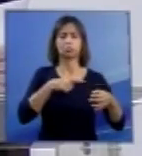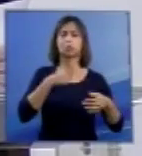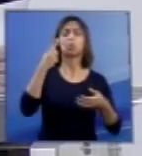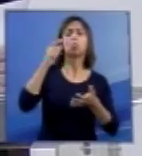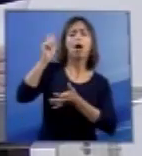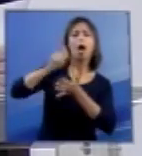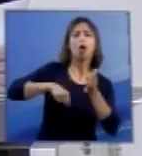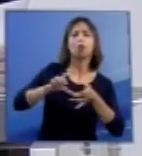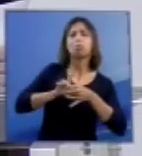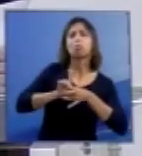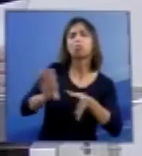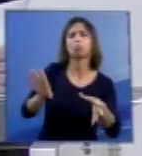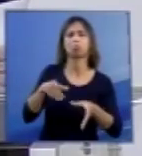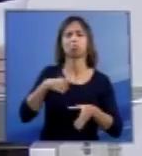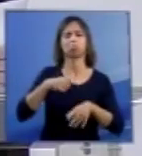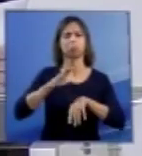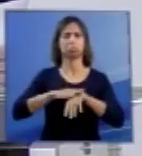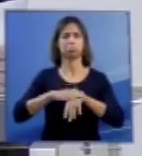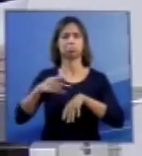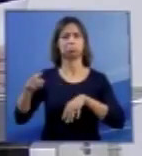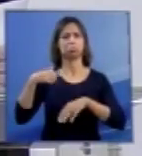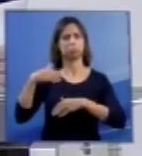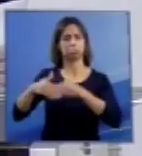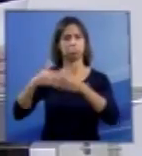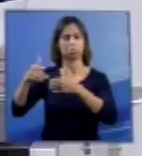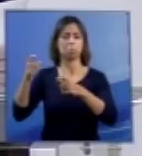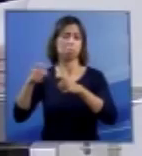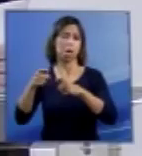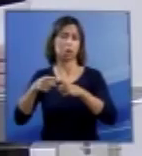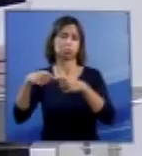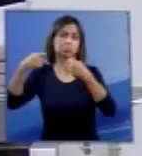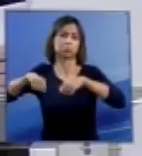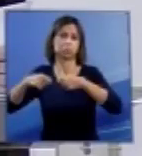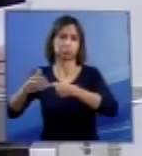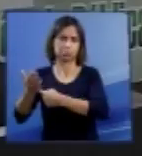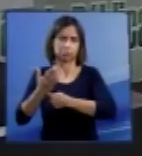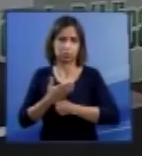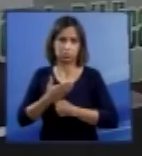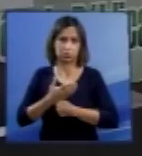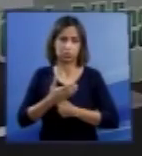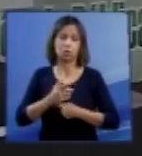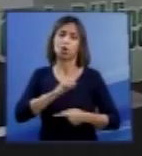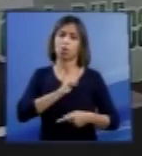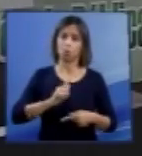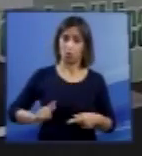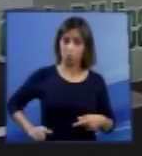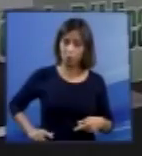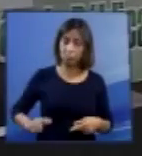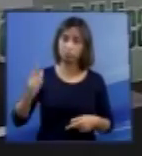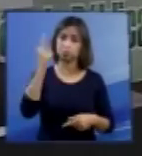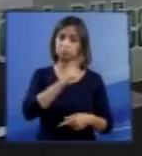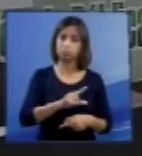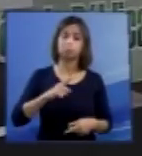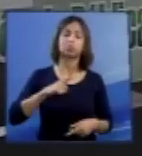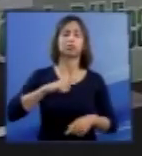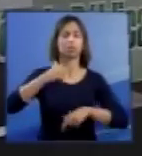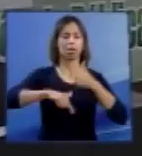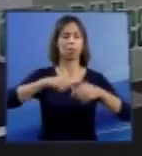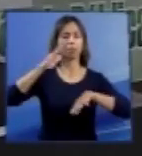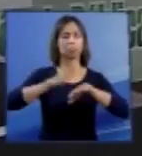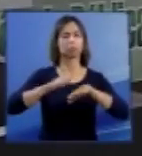possibilidade de a realização do procedimento médico. O Estado estará, assim, exercendo sua função